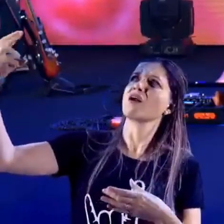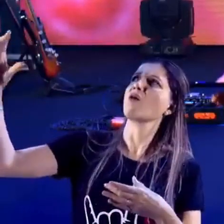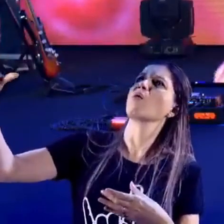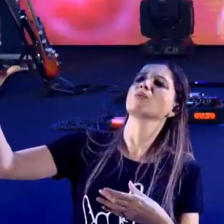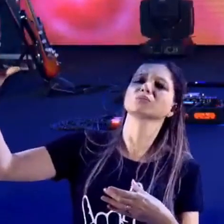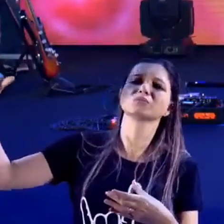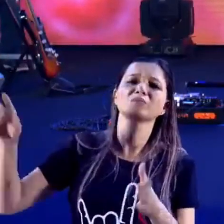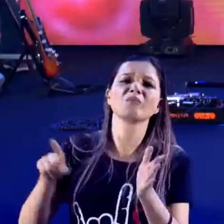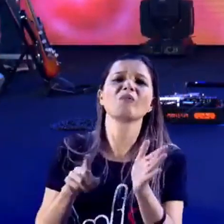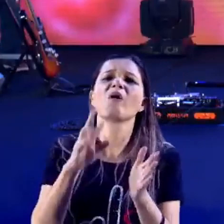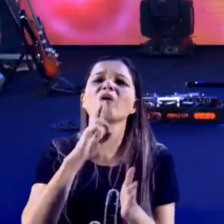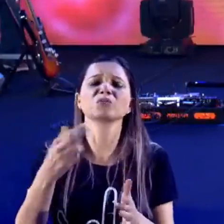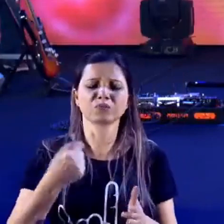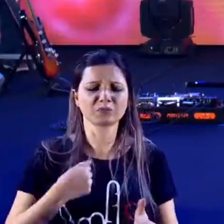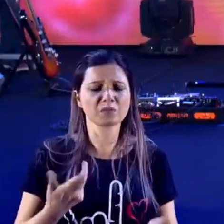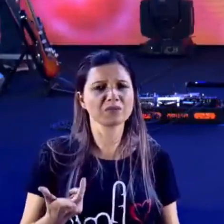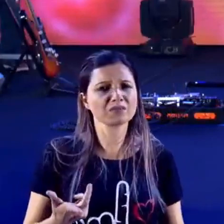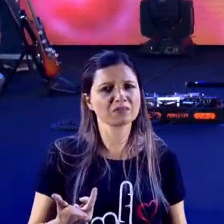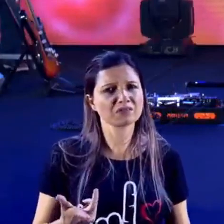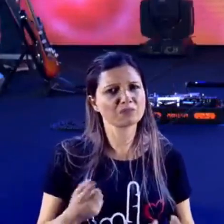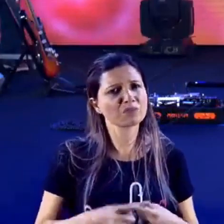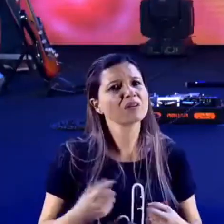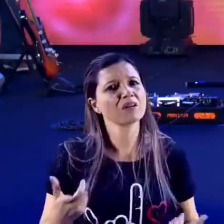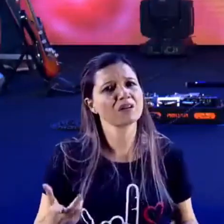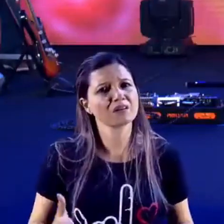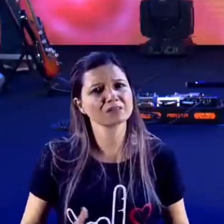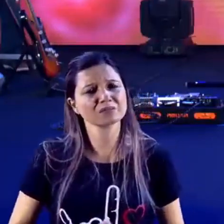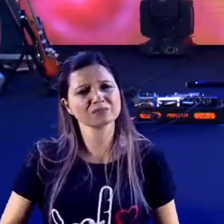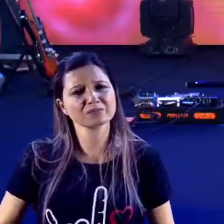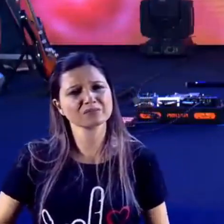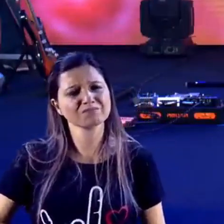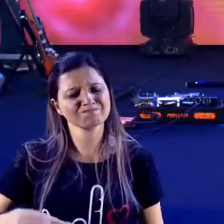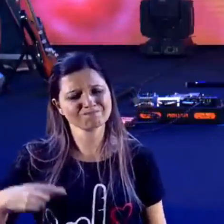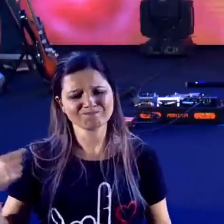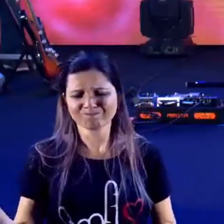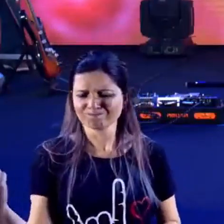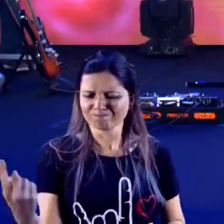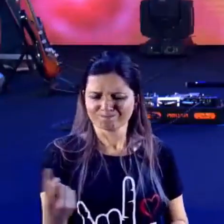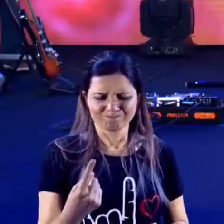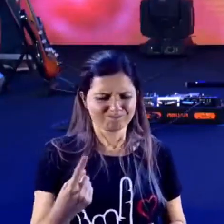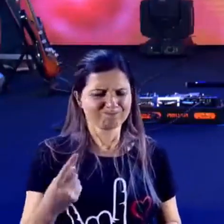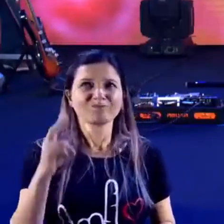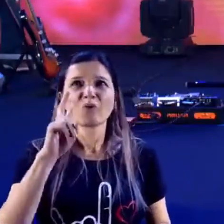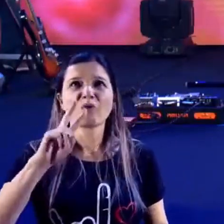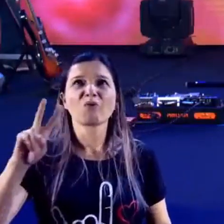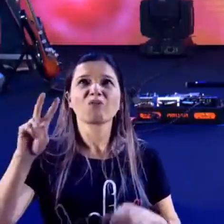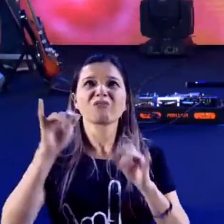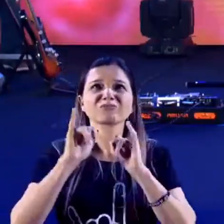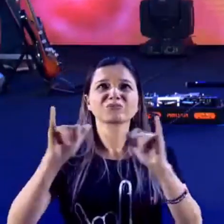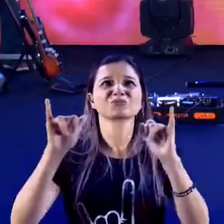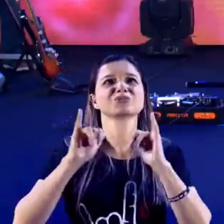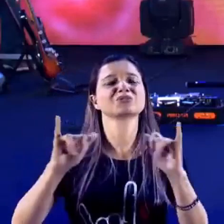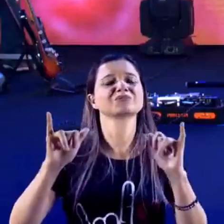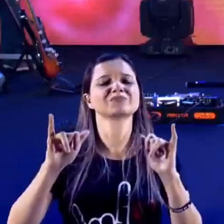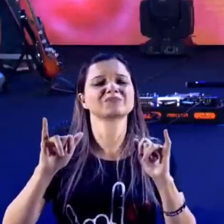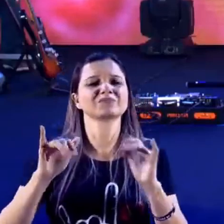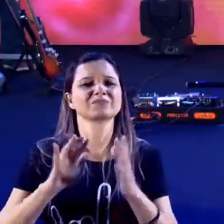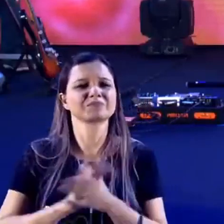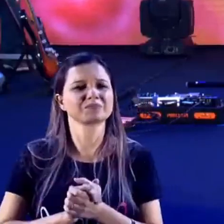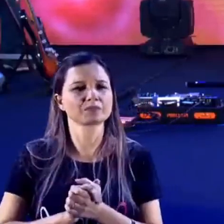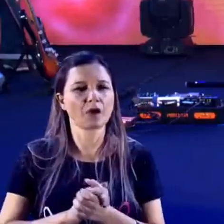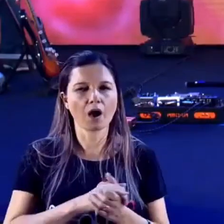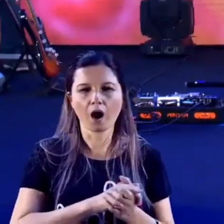Me responde, por que está acontecendo essas coisas? Eu vi, nós começamos a ouvir notícias, eu vi notícias, eu vi a notícia do CEO,